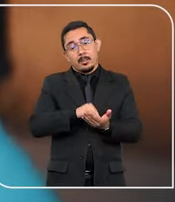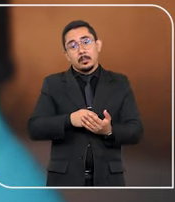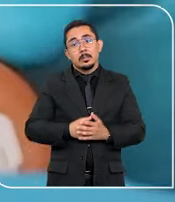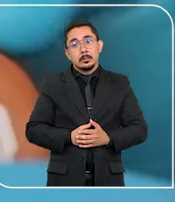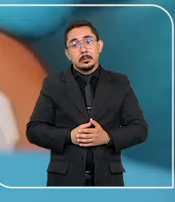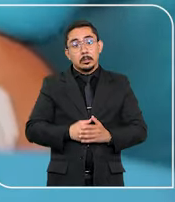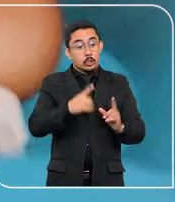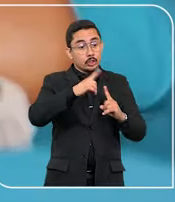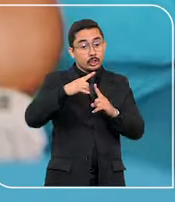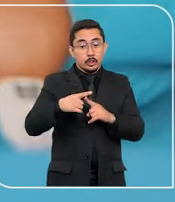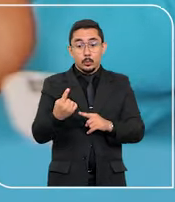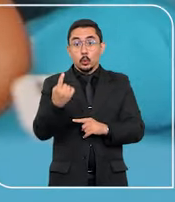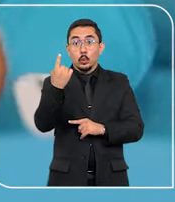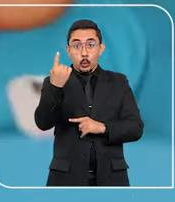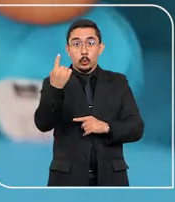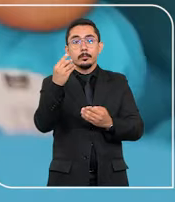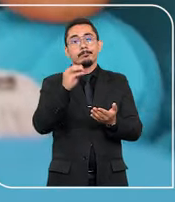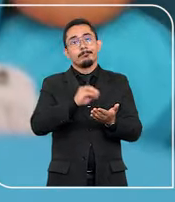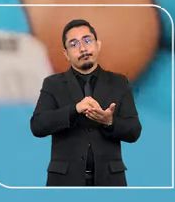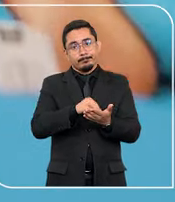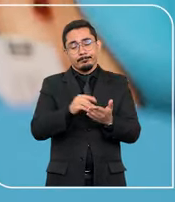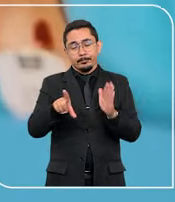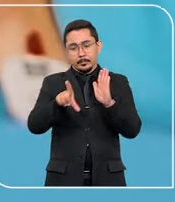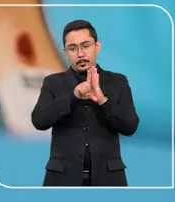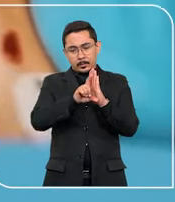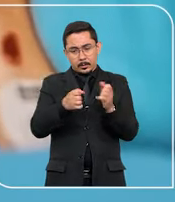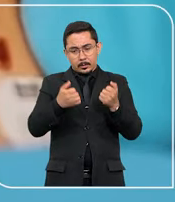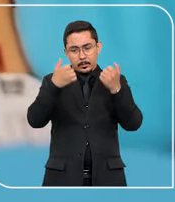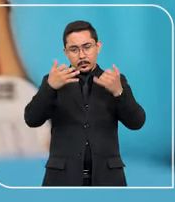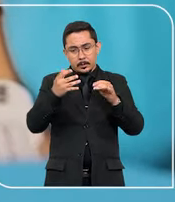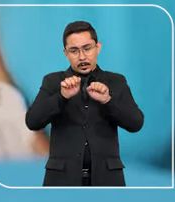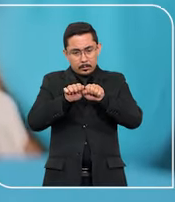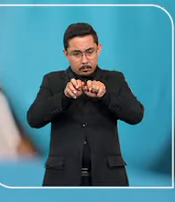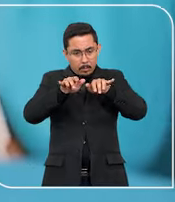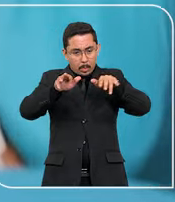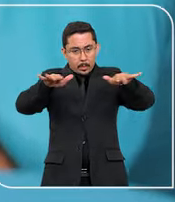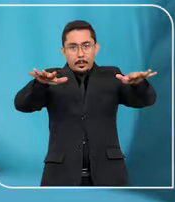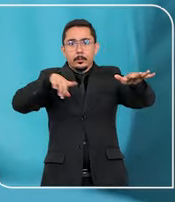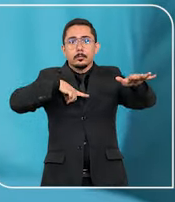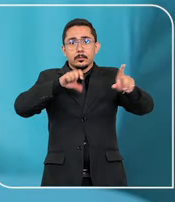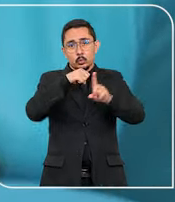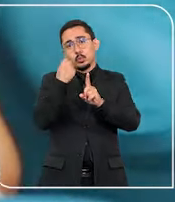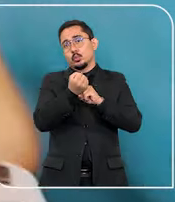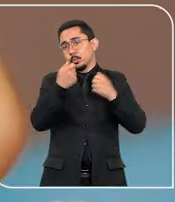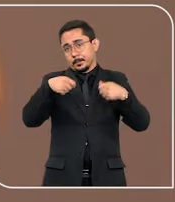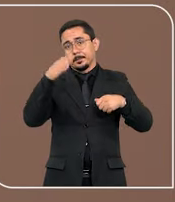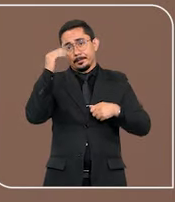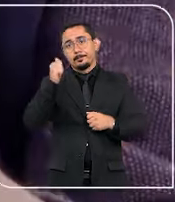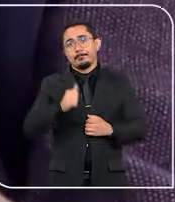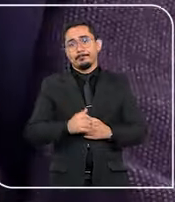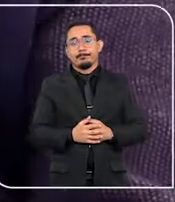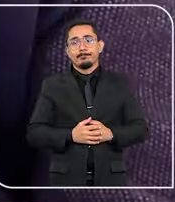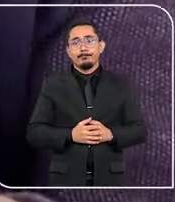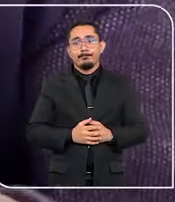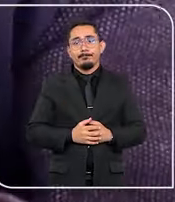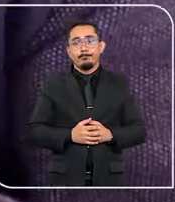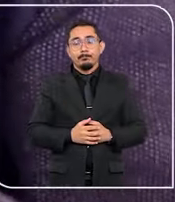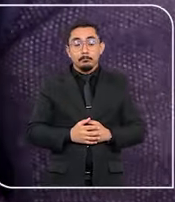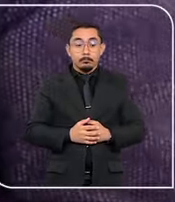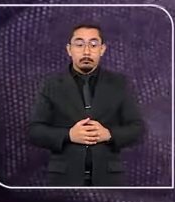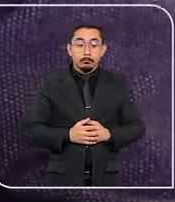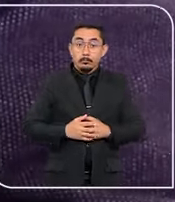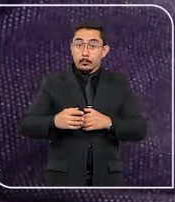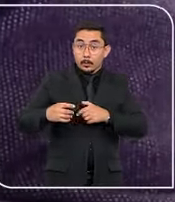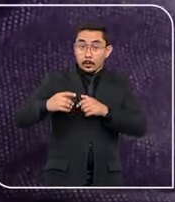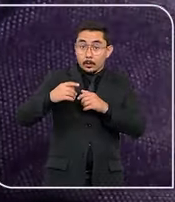tipo 1 necessita de mais amparo dentro da nossa legislação e também da sociedade é muito importante. O fornecimento de